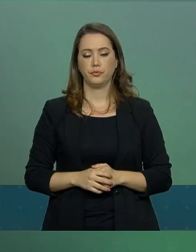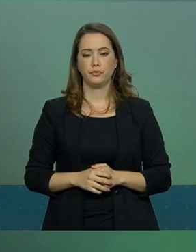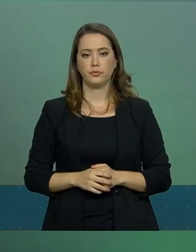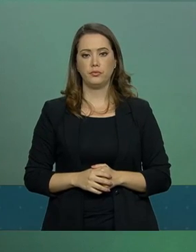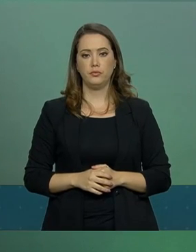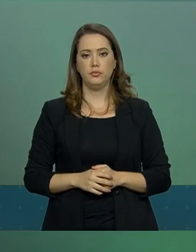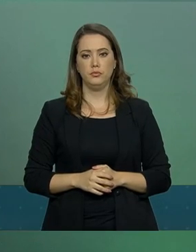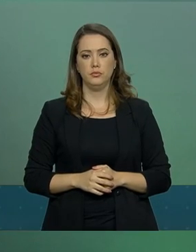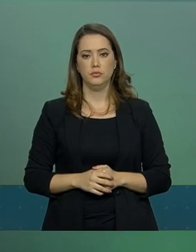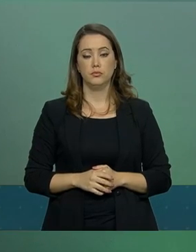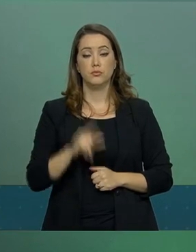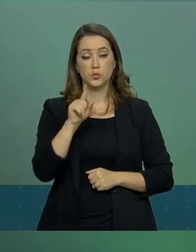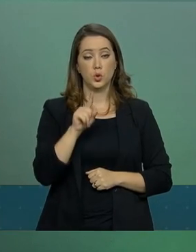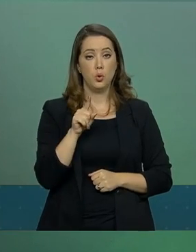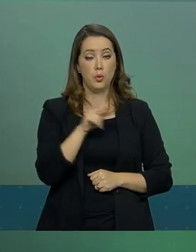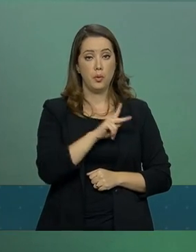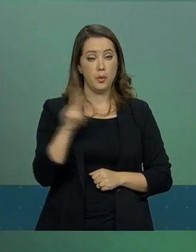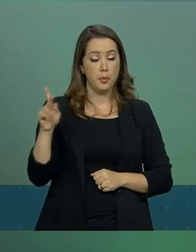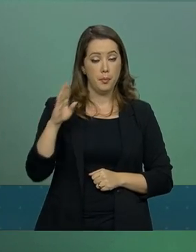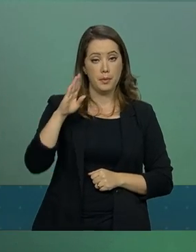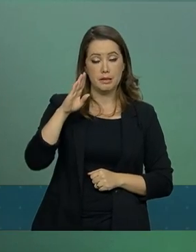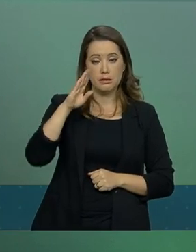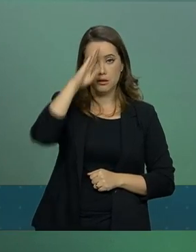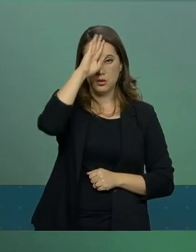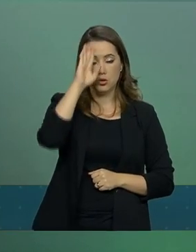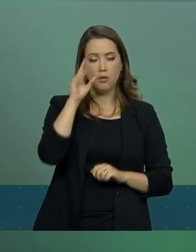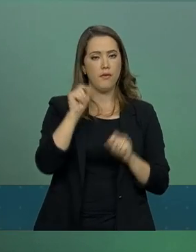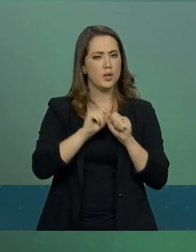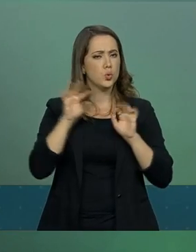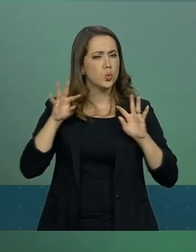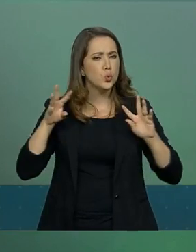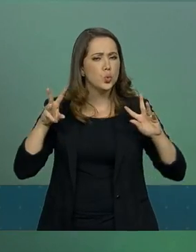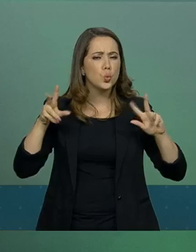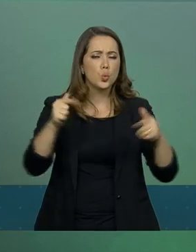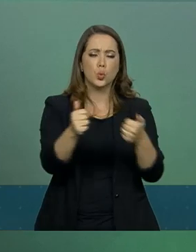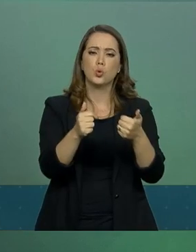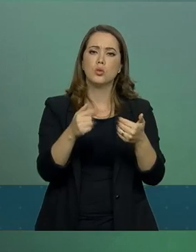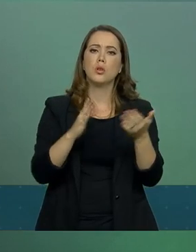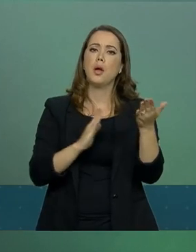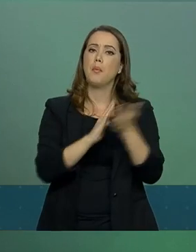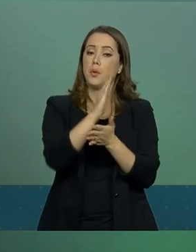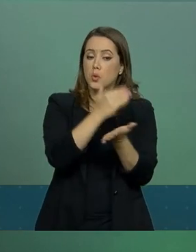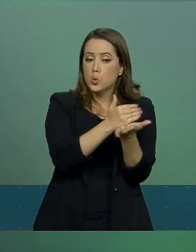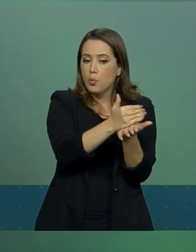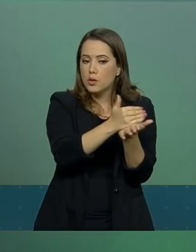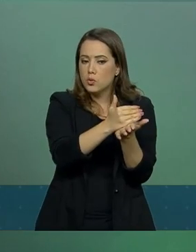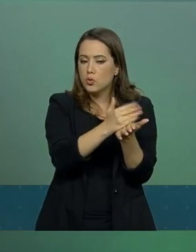O presidente fará de tudo para que a proposta inicial seja aprovada.